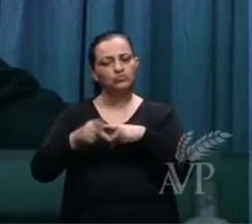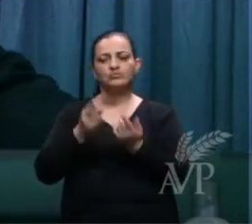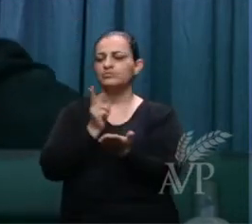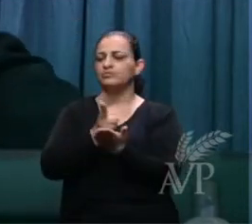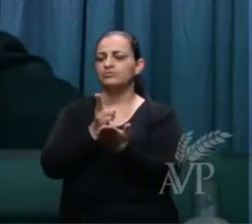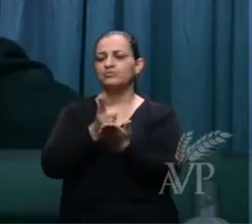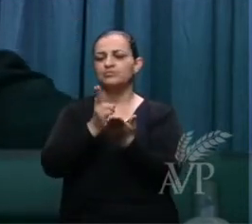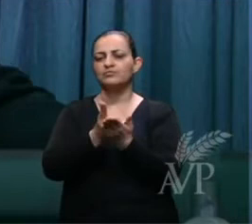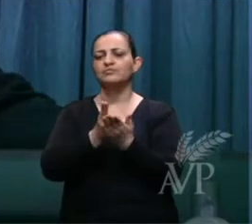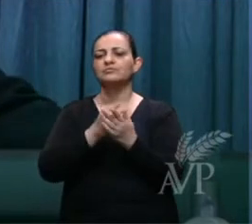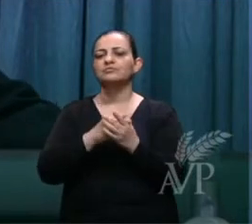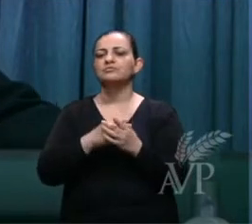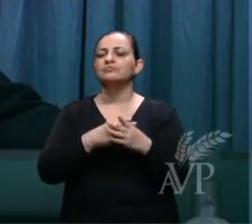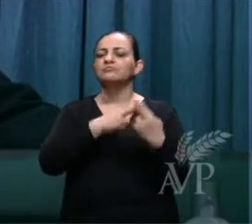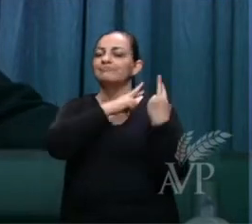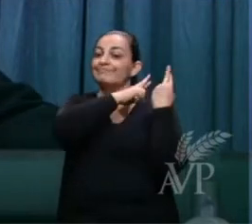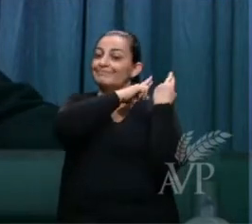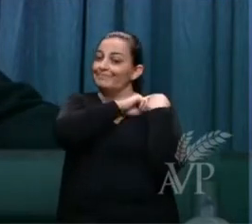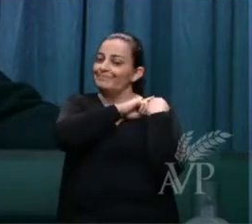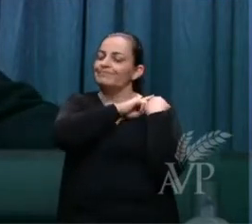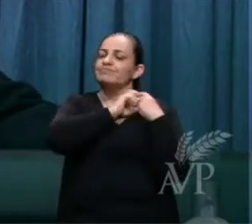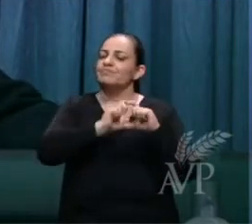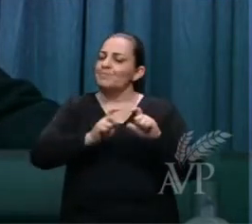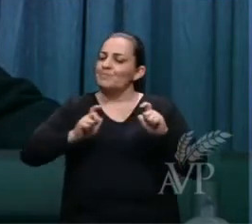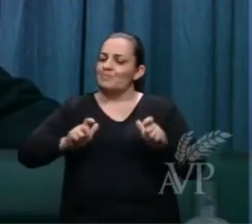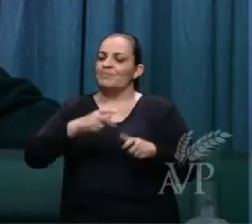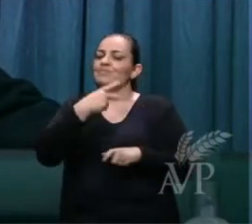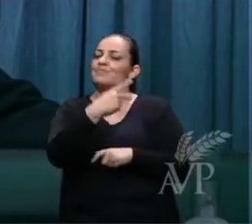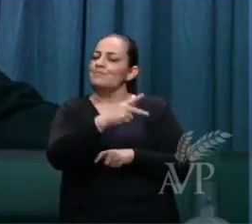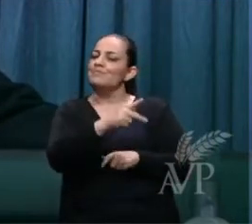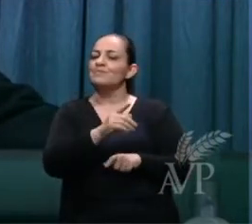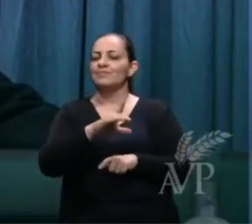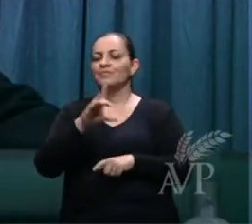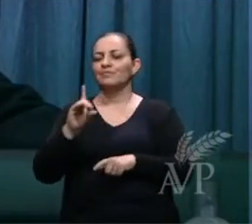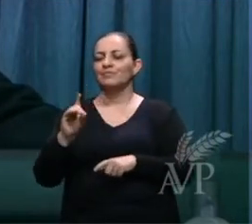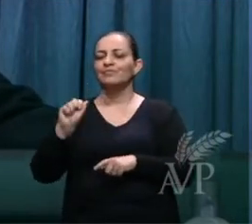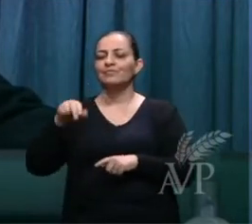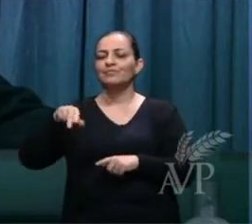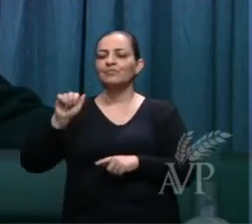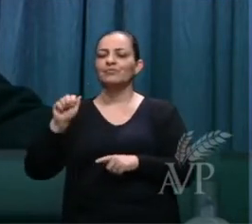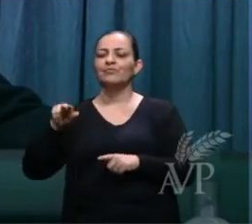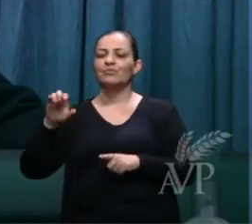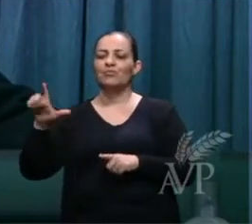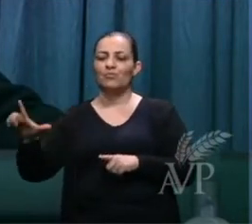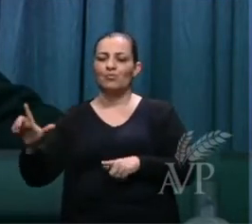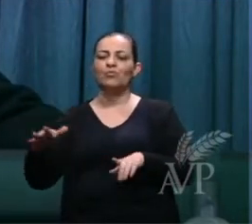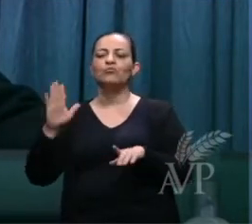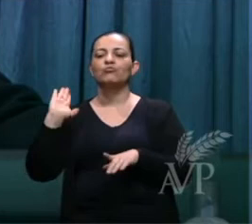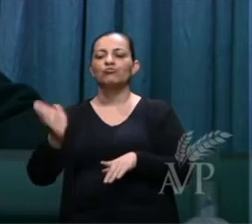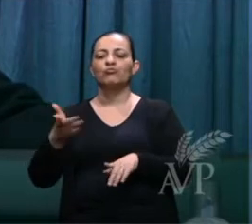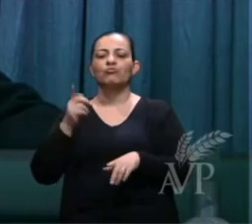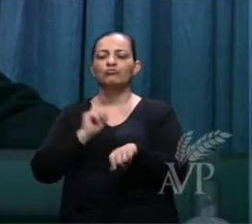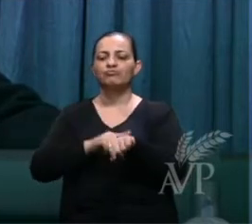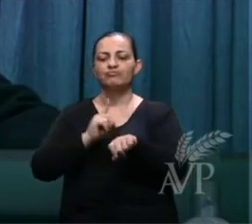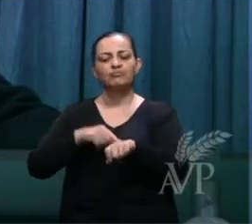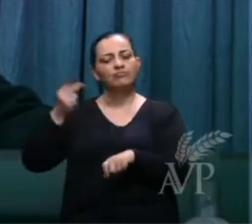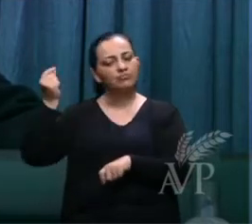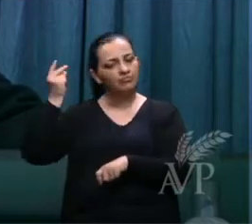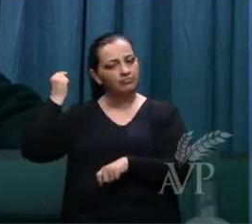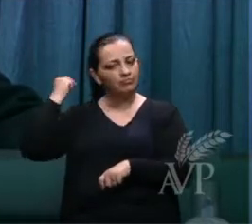a carga um pouquinho mais nos ombros dele. Também já é tempo, né? Então, que Deus